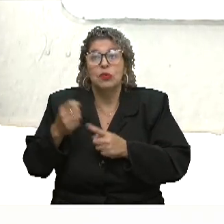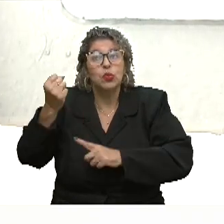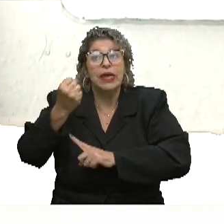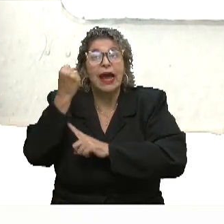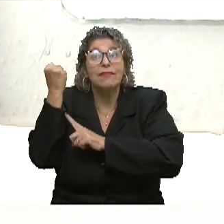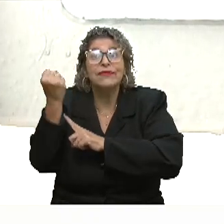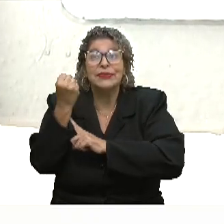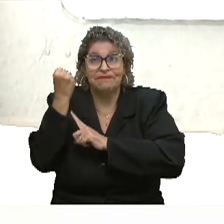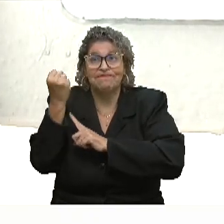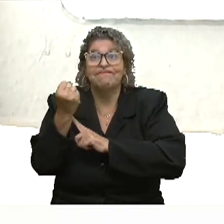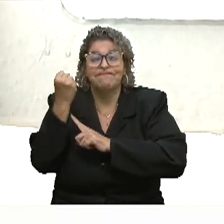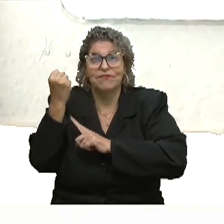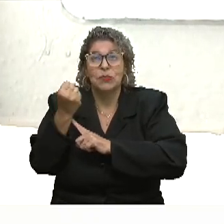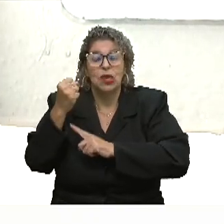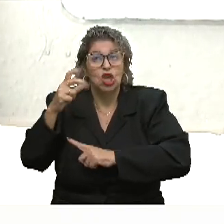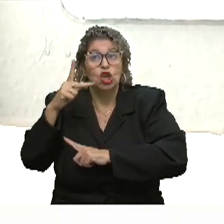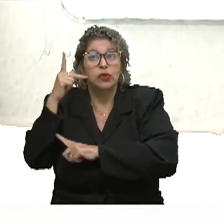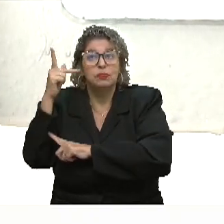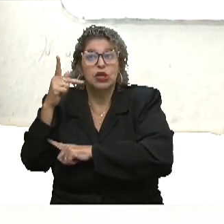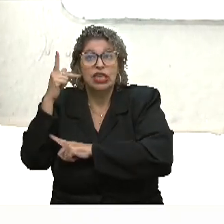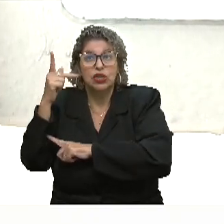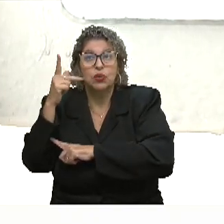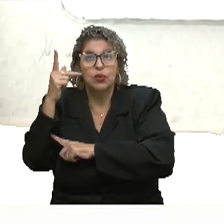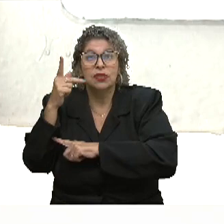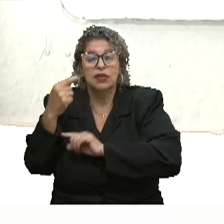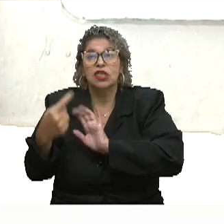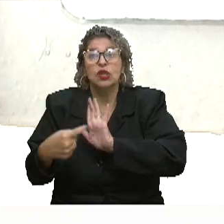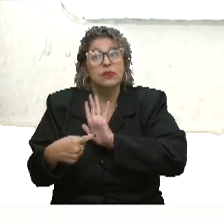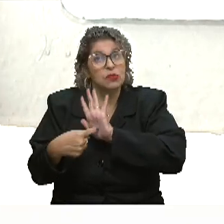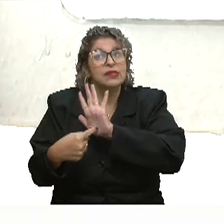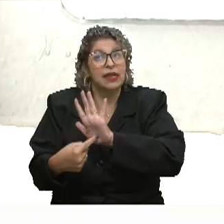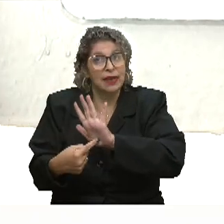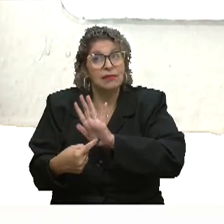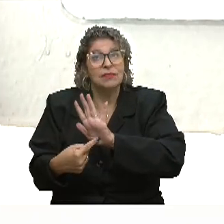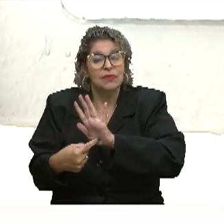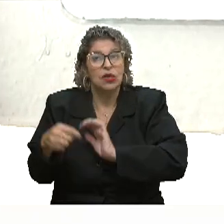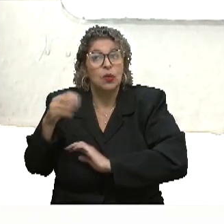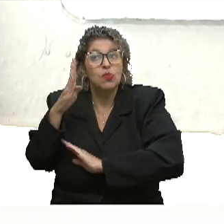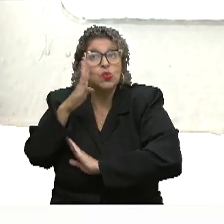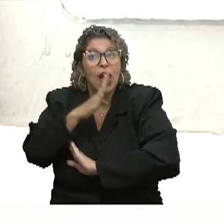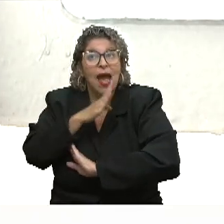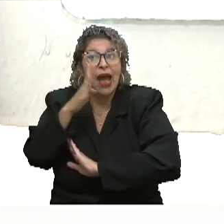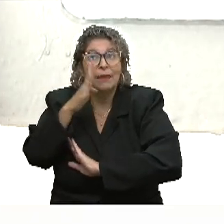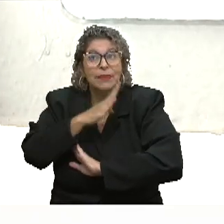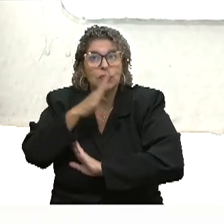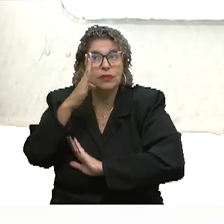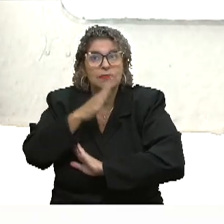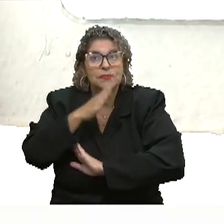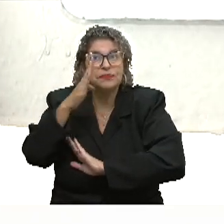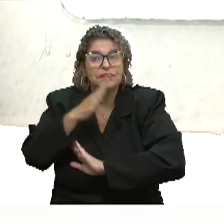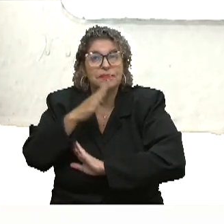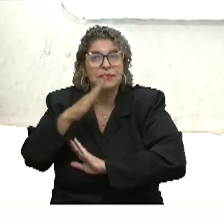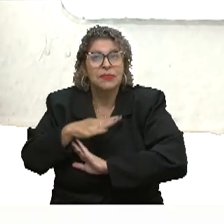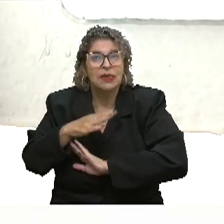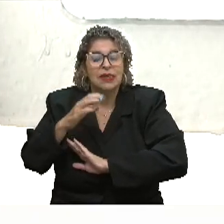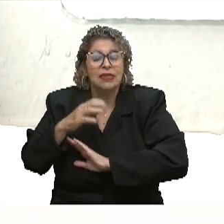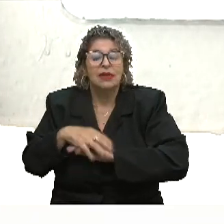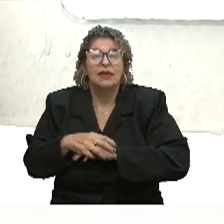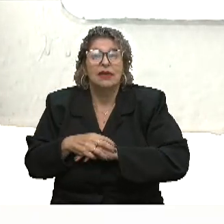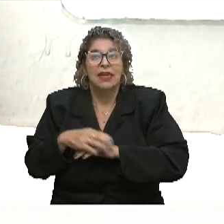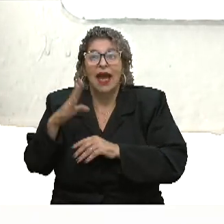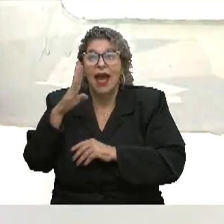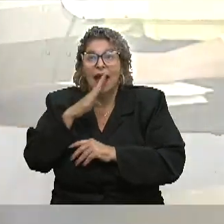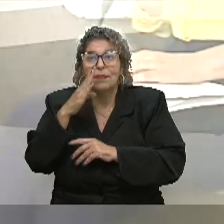em que os políticos tiveram que realmente nos mostrar, muito rápido e de uma forma muito intensa,